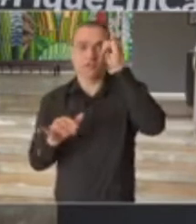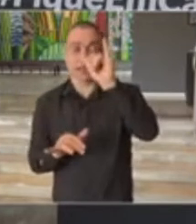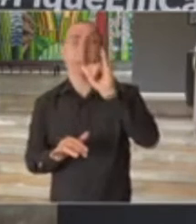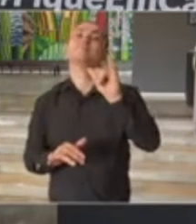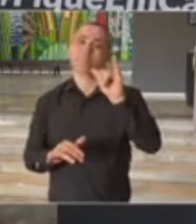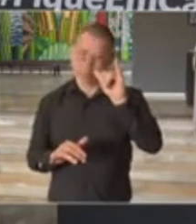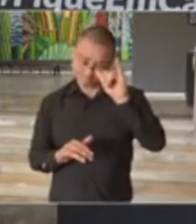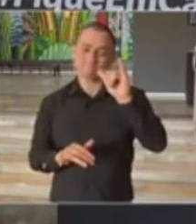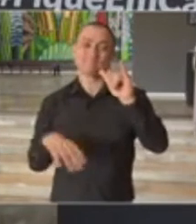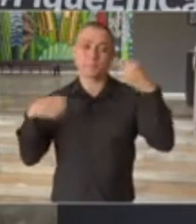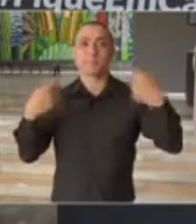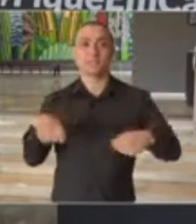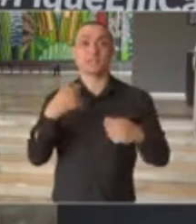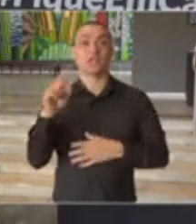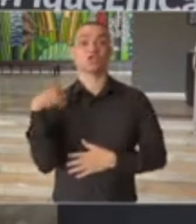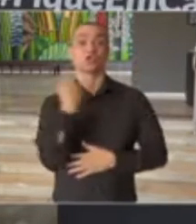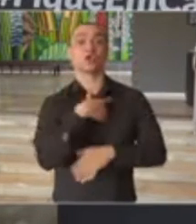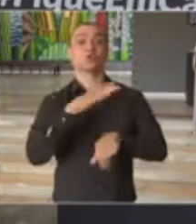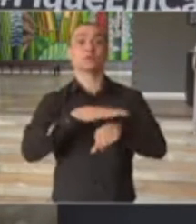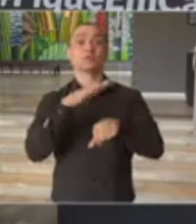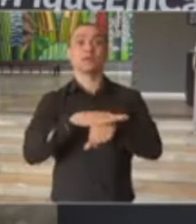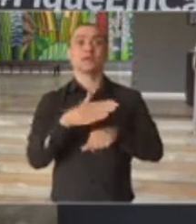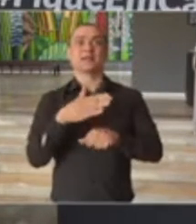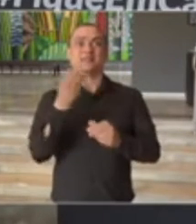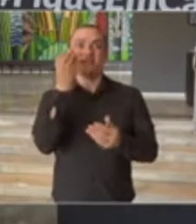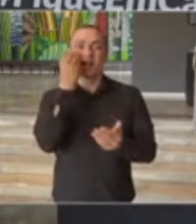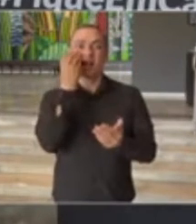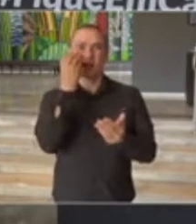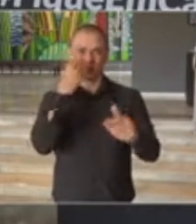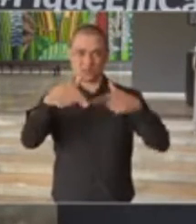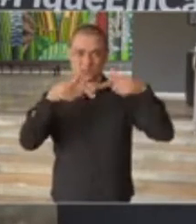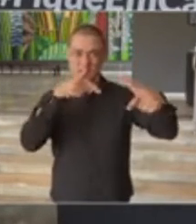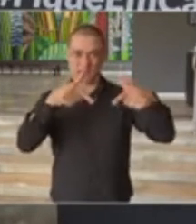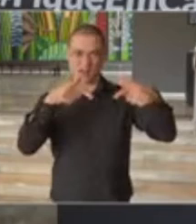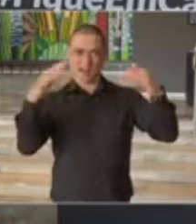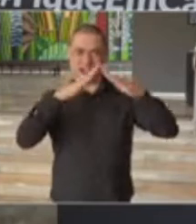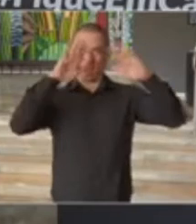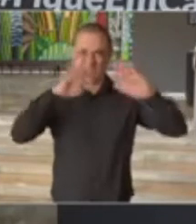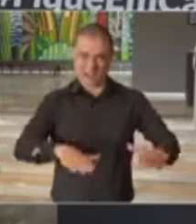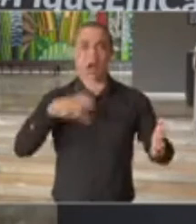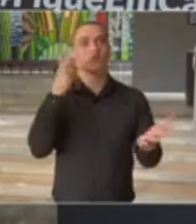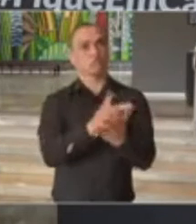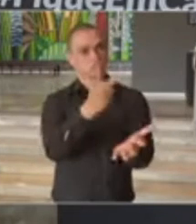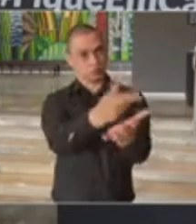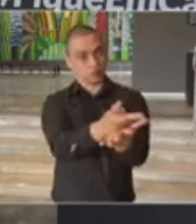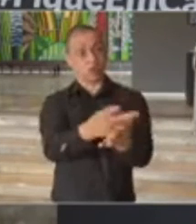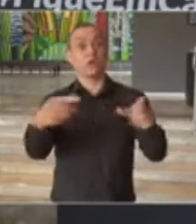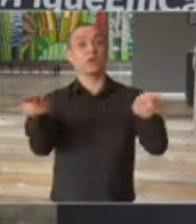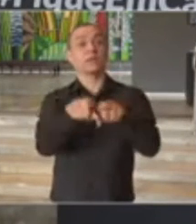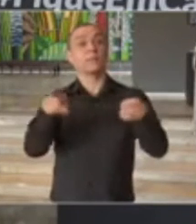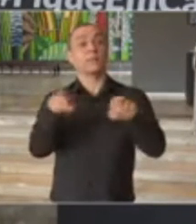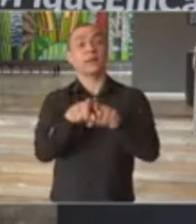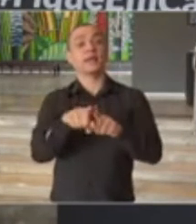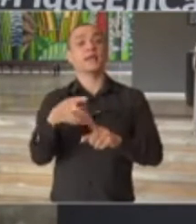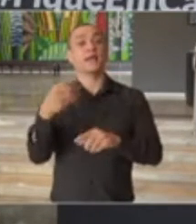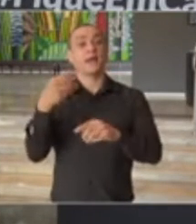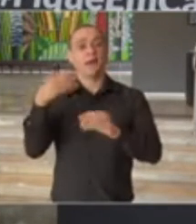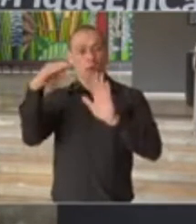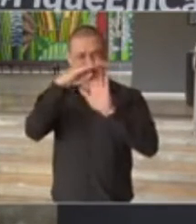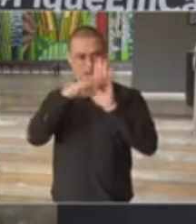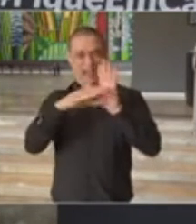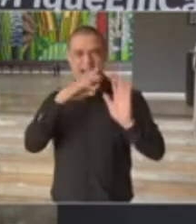precisamos trabalhar aqui mantendo o trabalho de isolamento e também na implementação dos